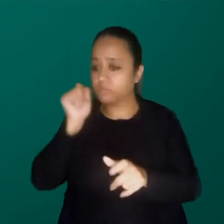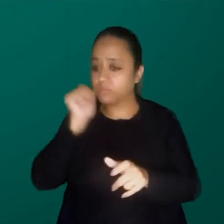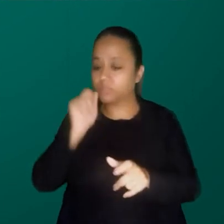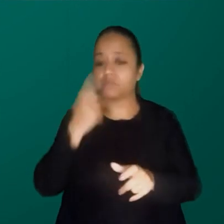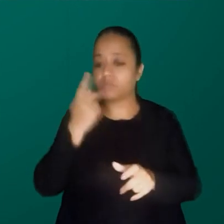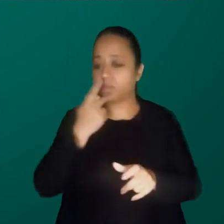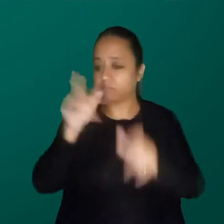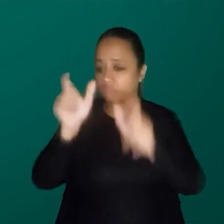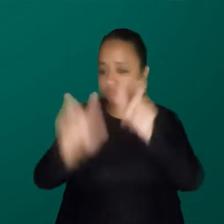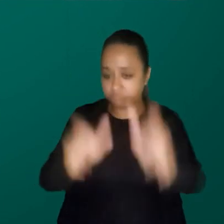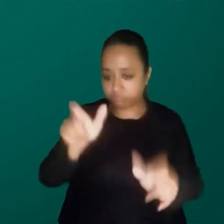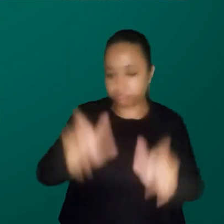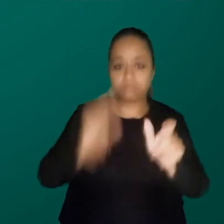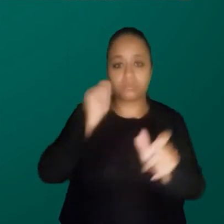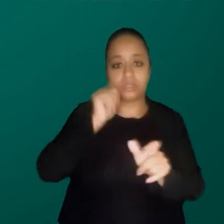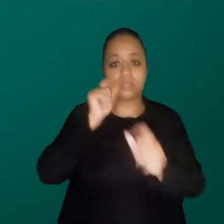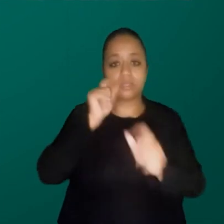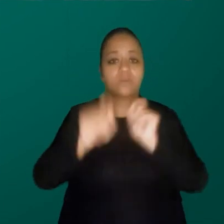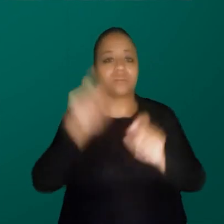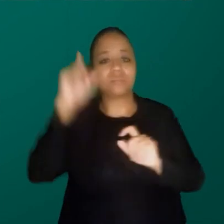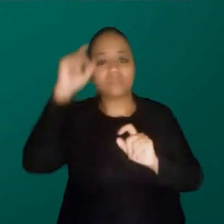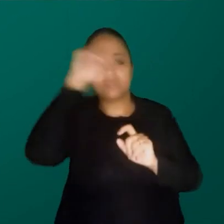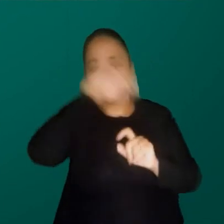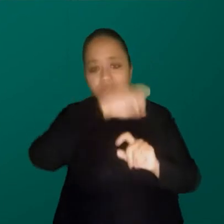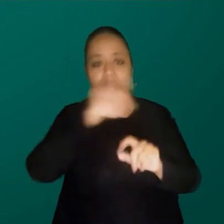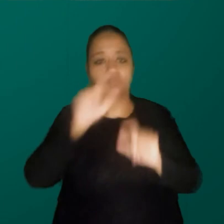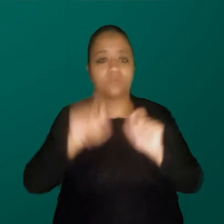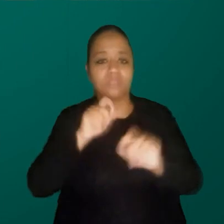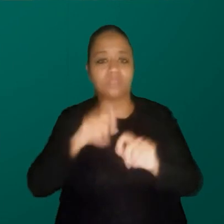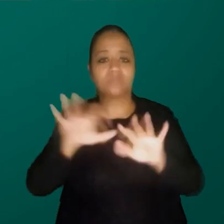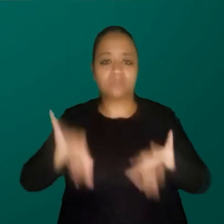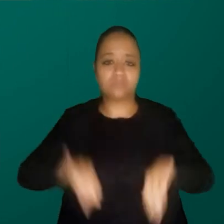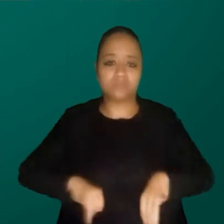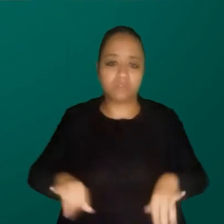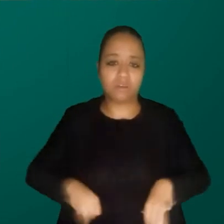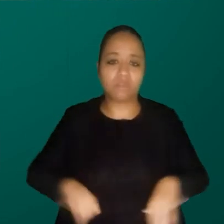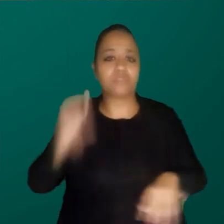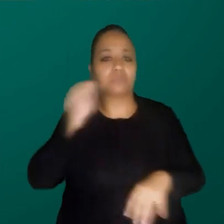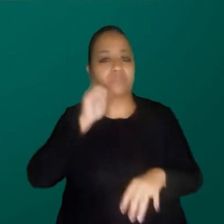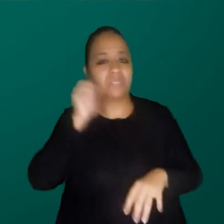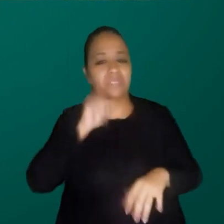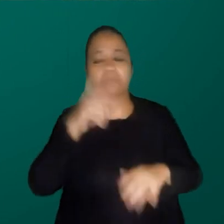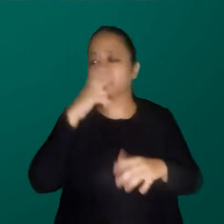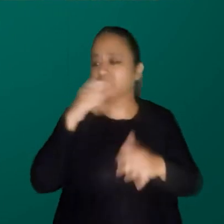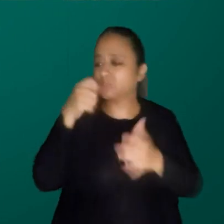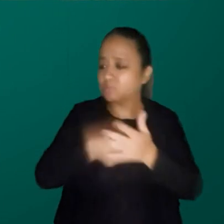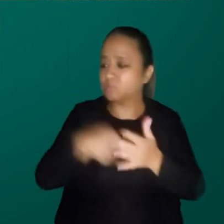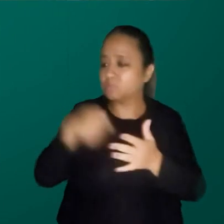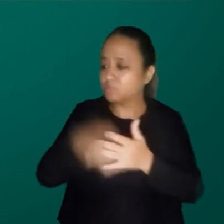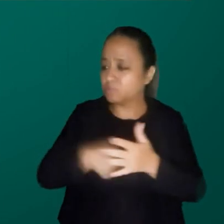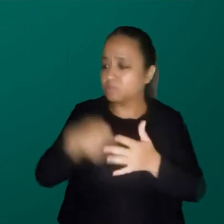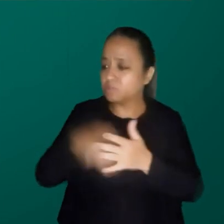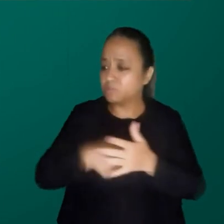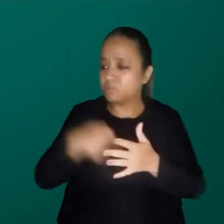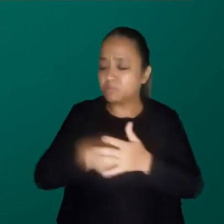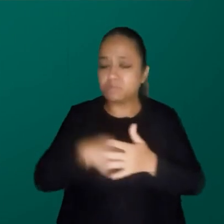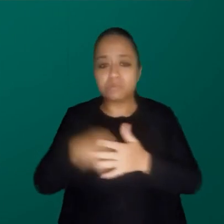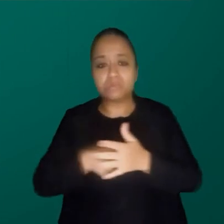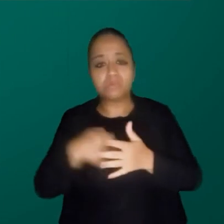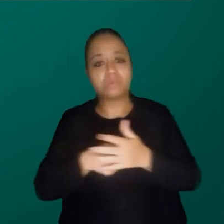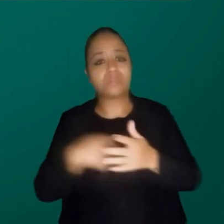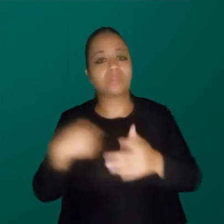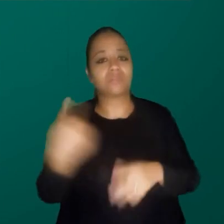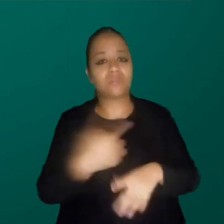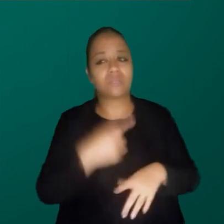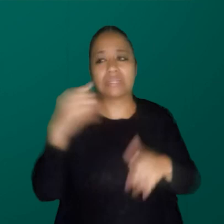que eu estou falando, ele é muito difícil, ele é muito sofrido, parece que elas lutam contra si próprias, até